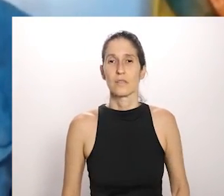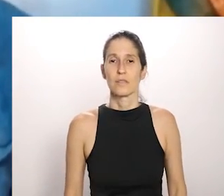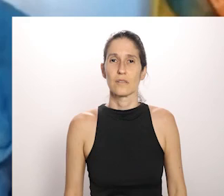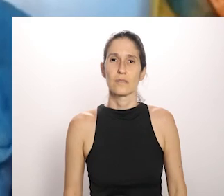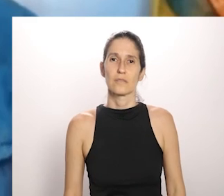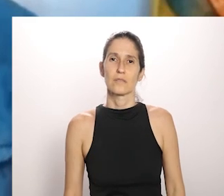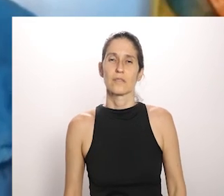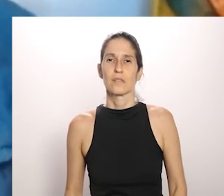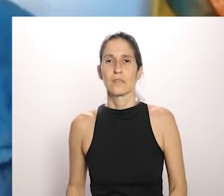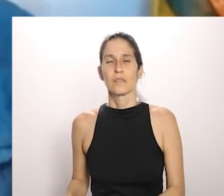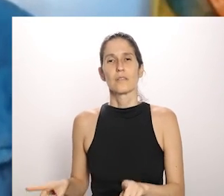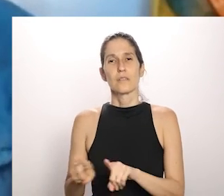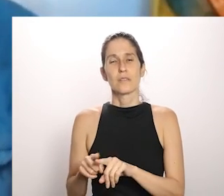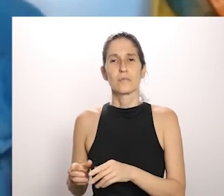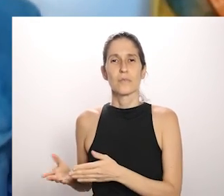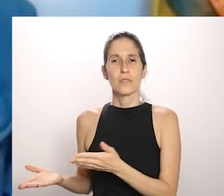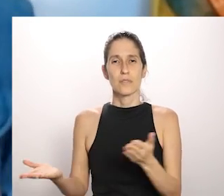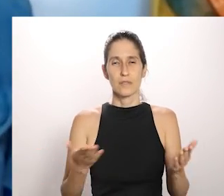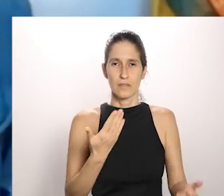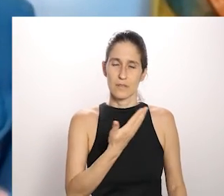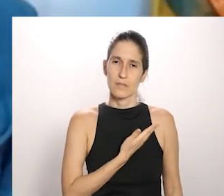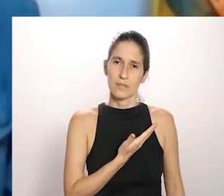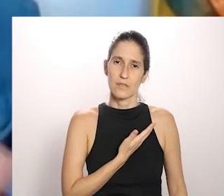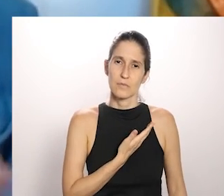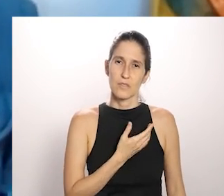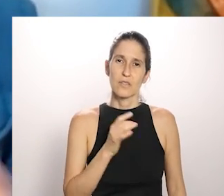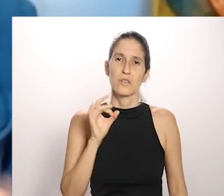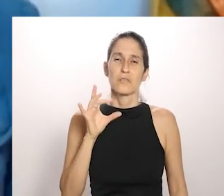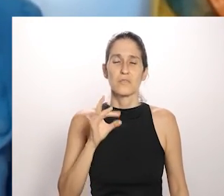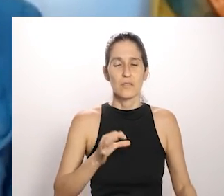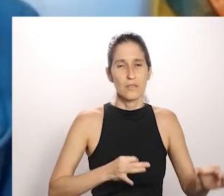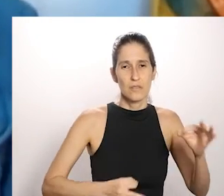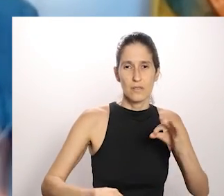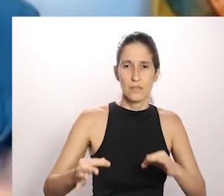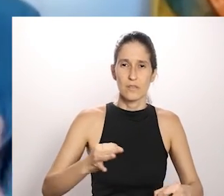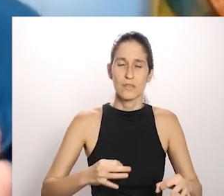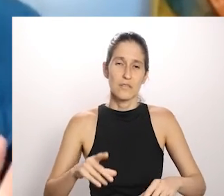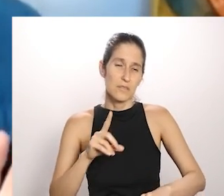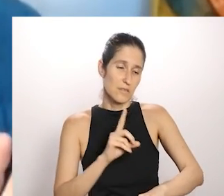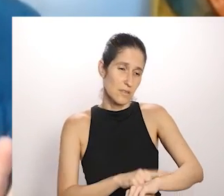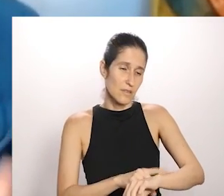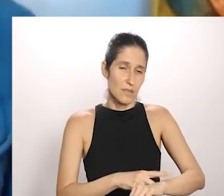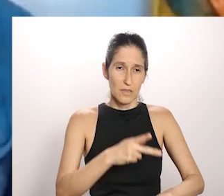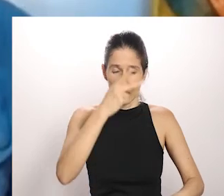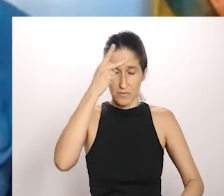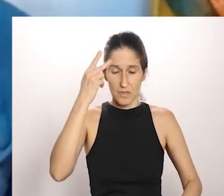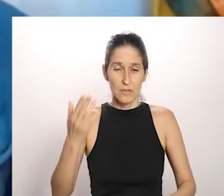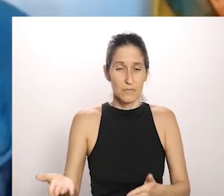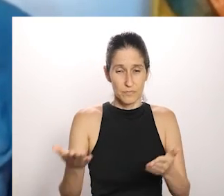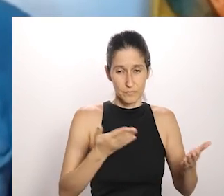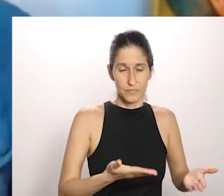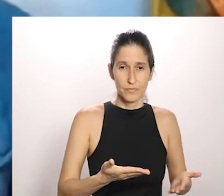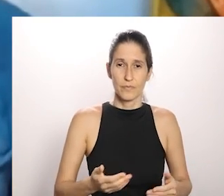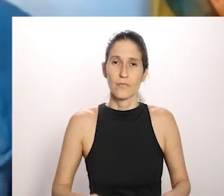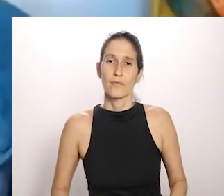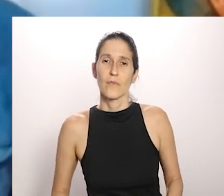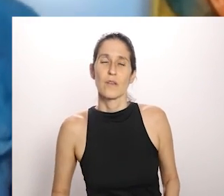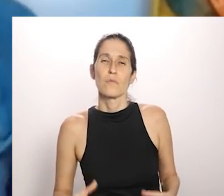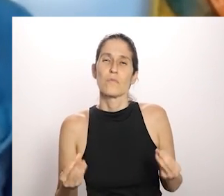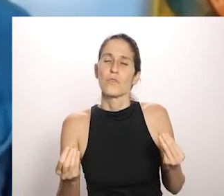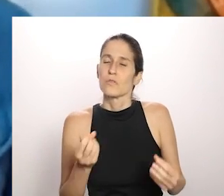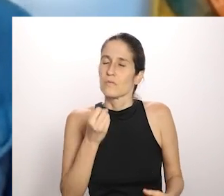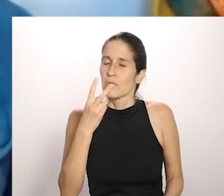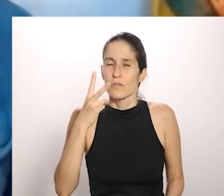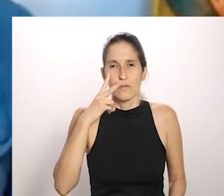colegas também que eu só fiz mesmo e intermediar uma fala só para saber a hora que entrava mas para mim foi muito enriquecedor